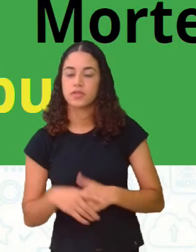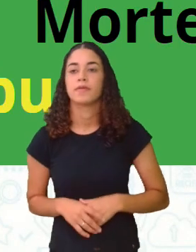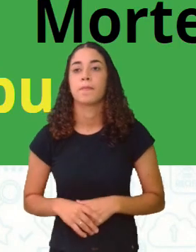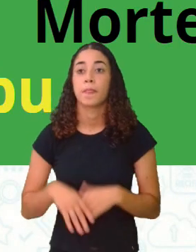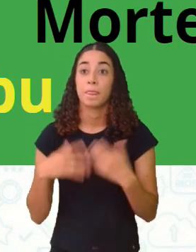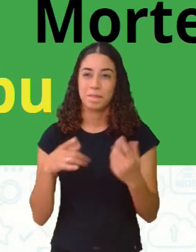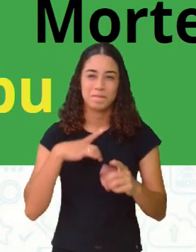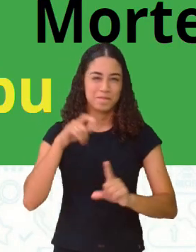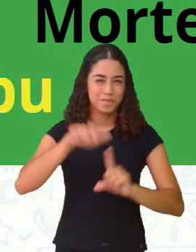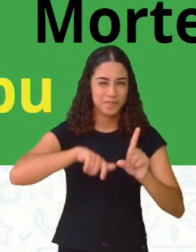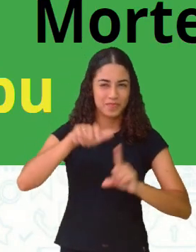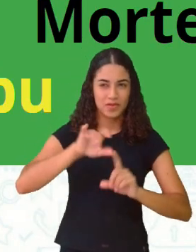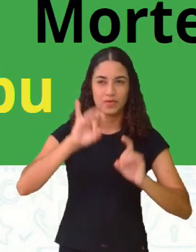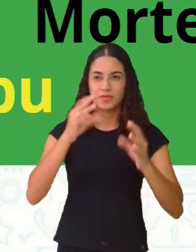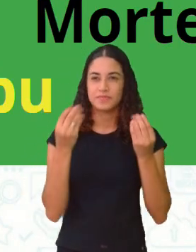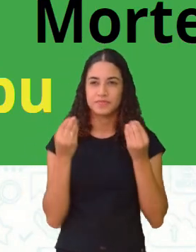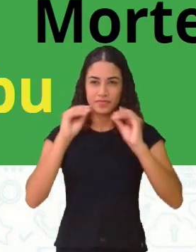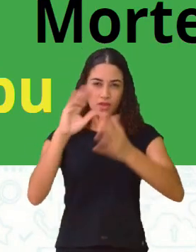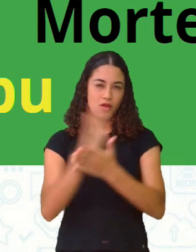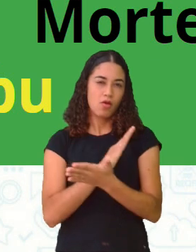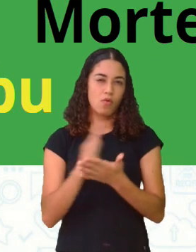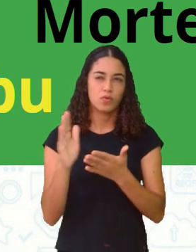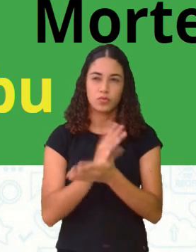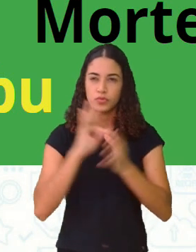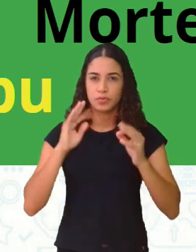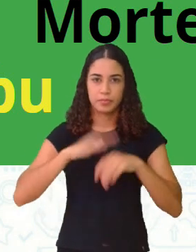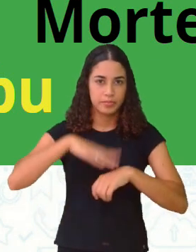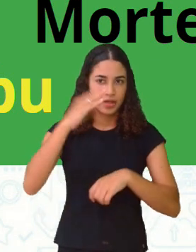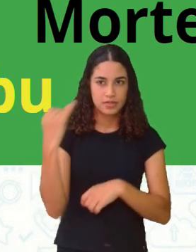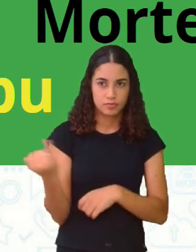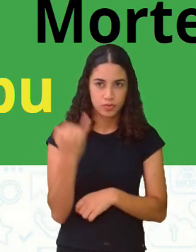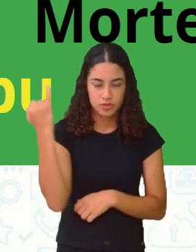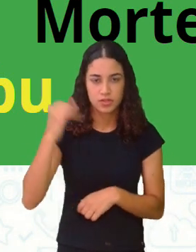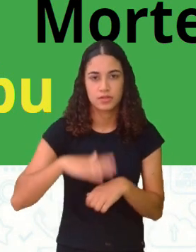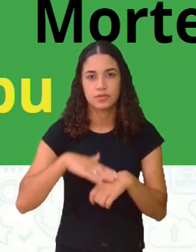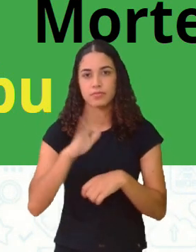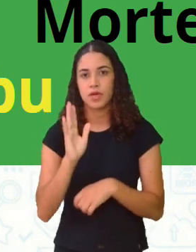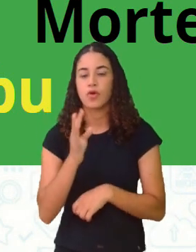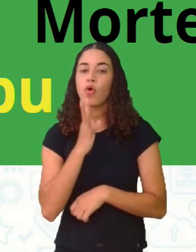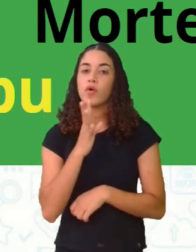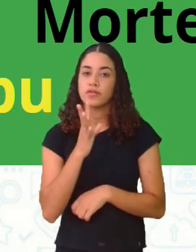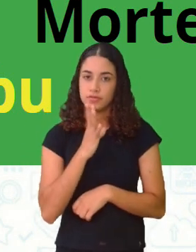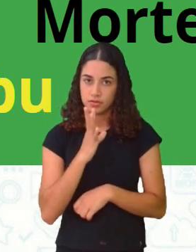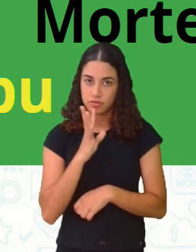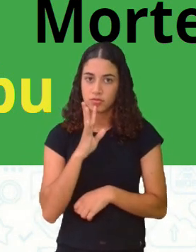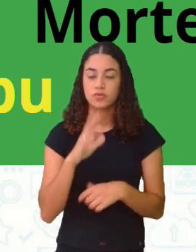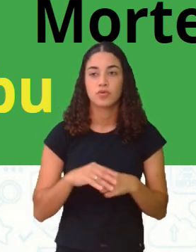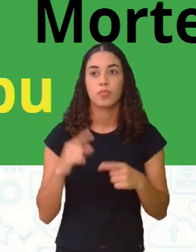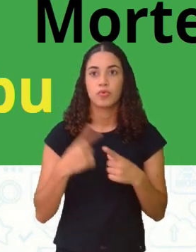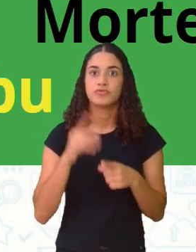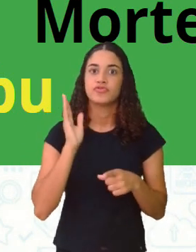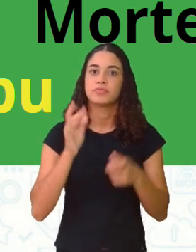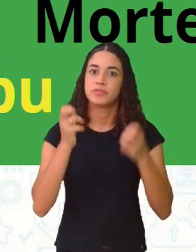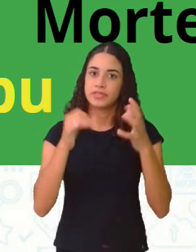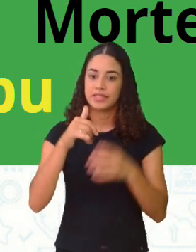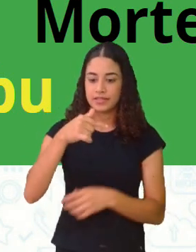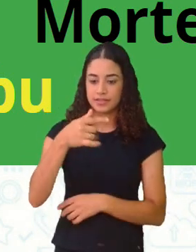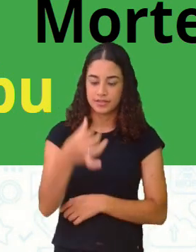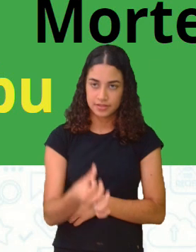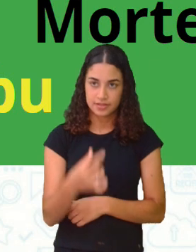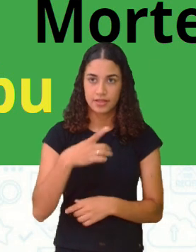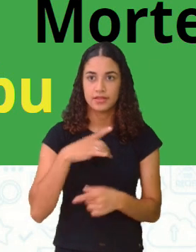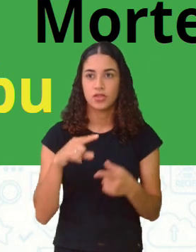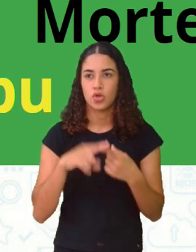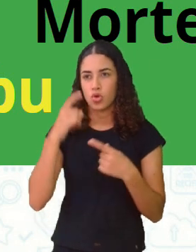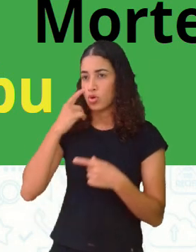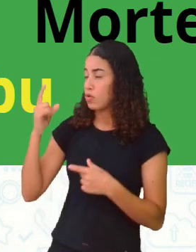as personagens. Eu só coloquei alguns, os mais importantes, os mais comuns, né? Porque, como eu disse, são 76. Então, tem o Barri